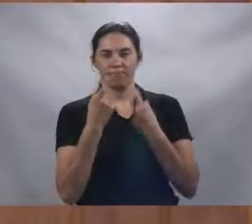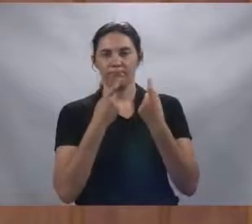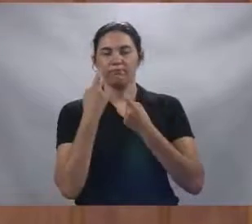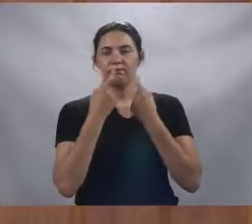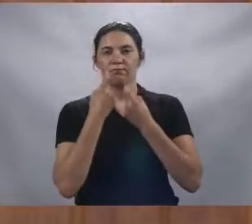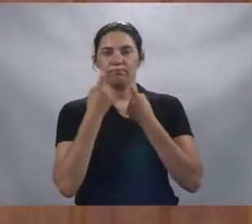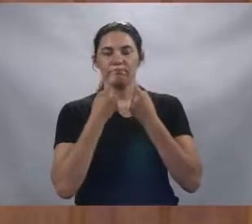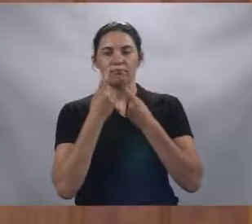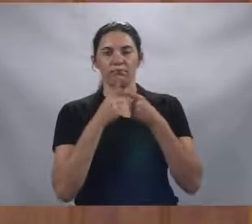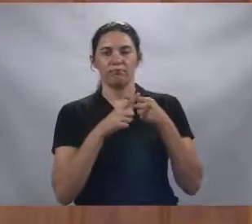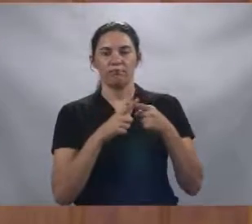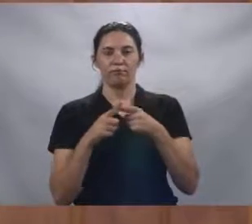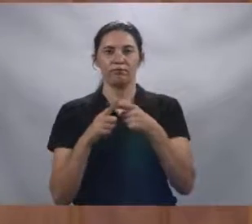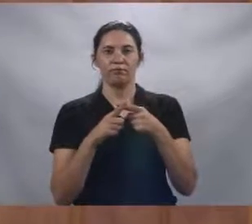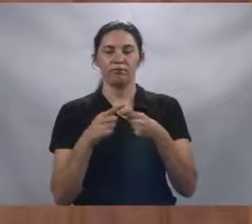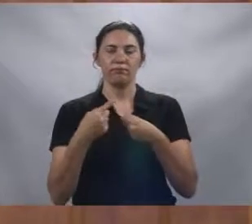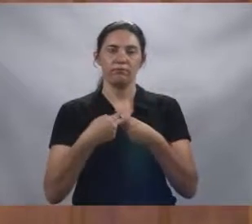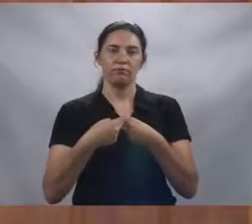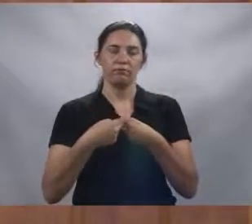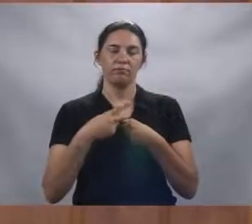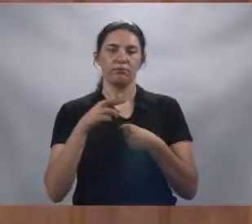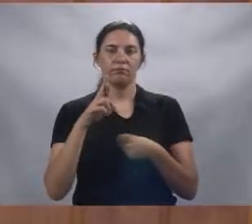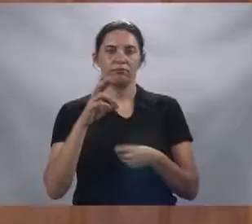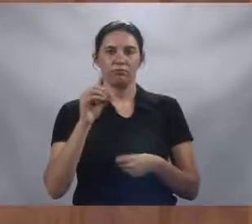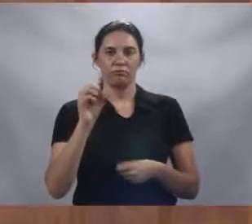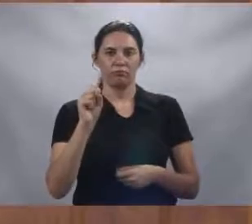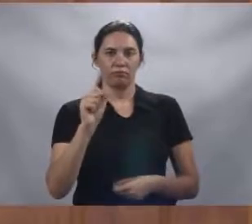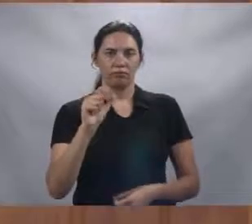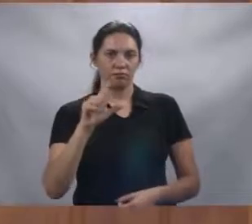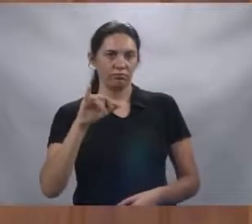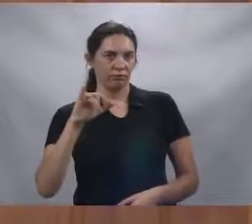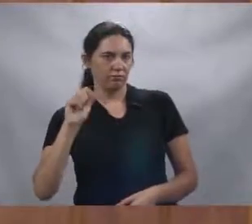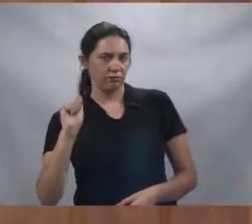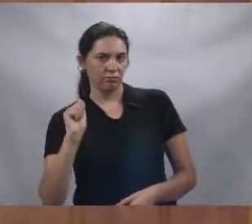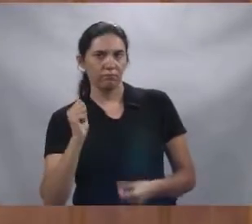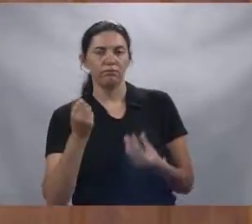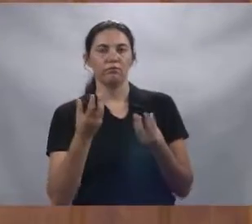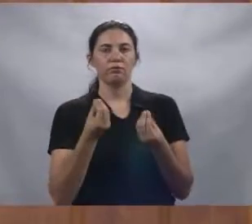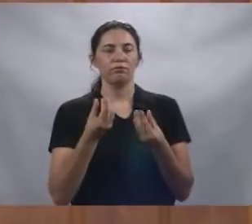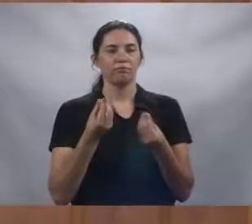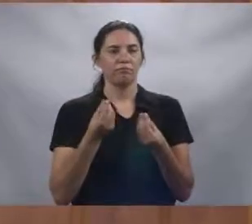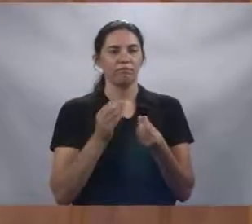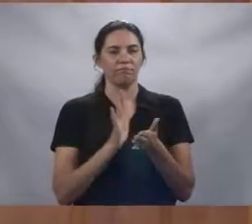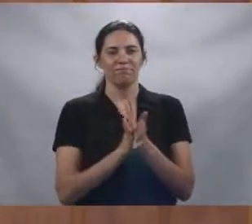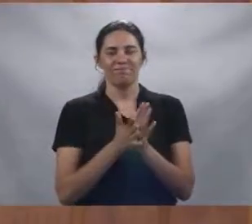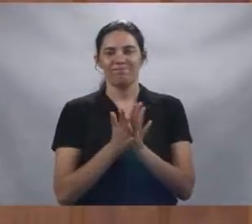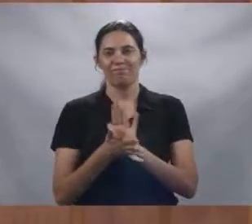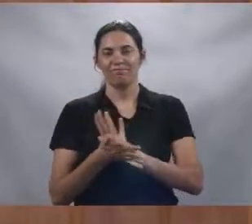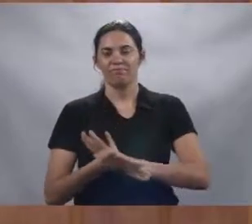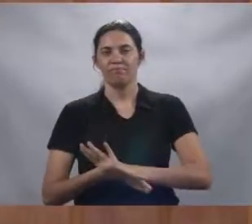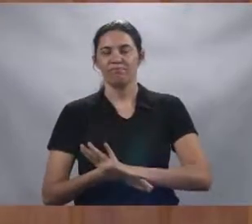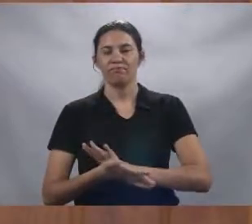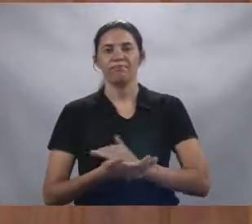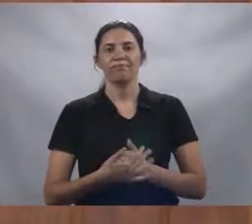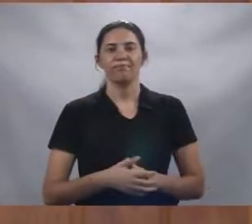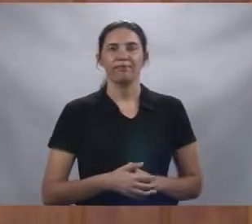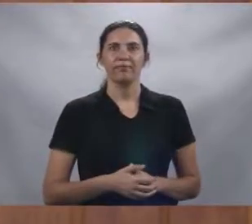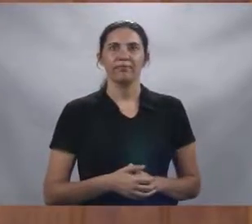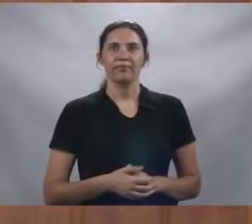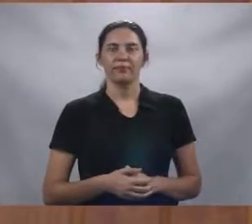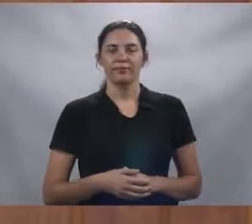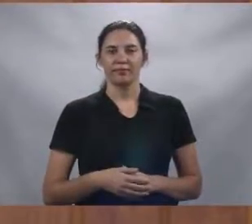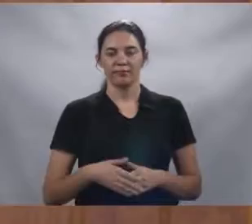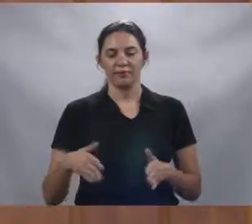o cemitério de Rosália. Por estar tão deteriorado, questões de